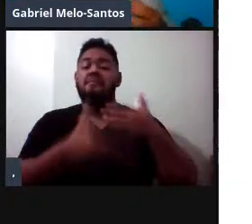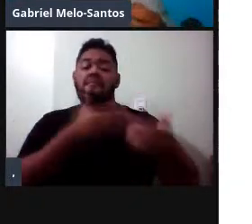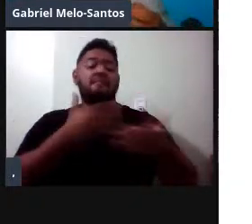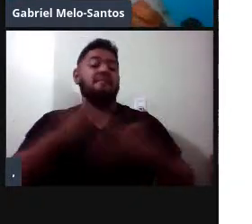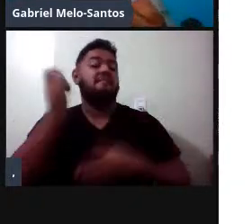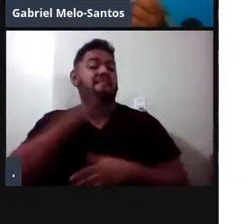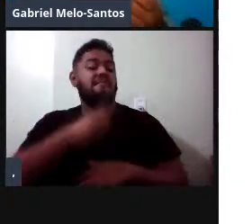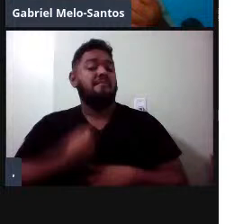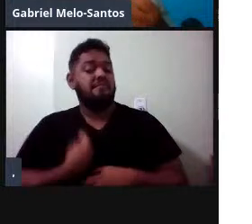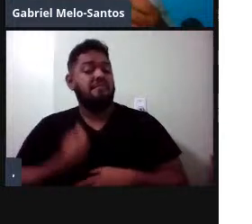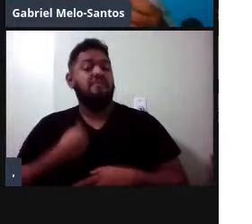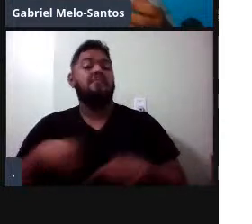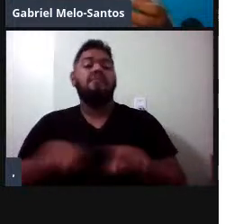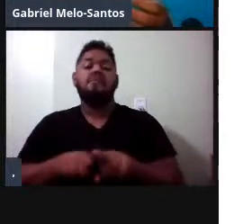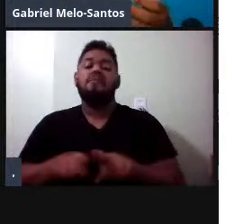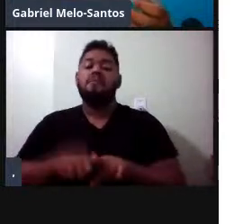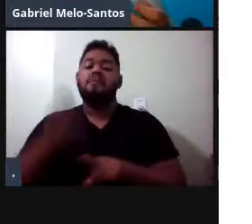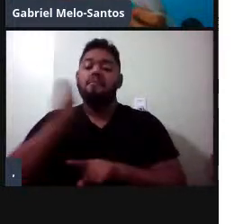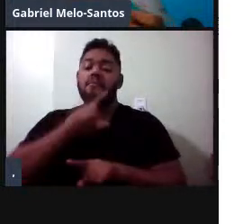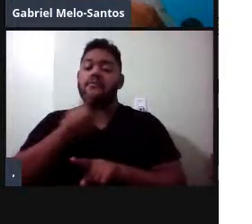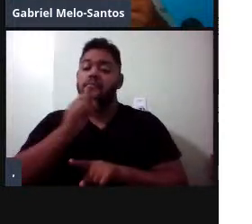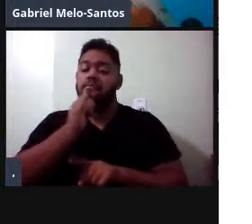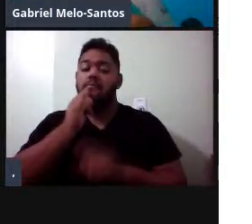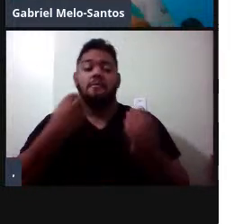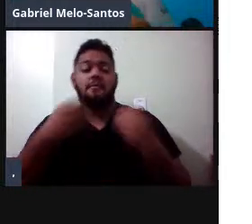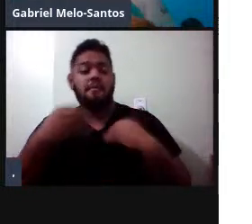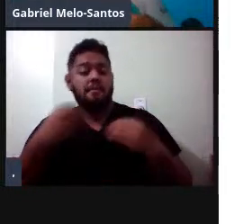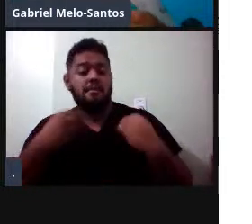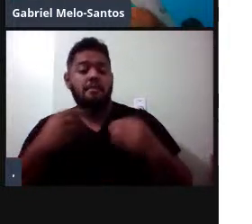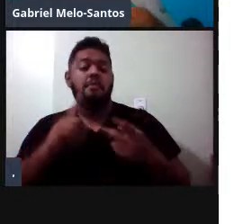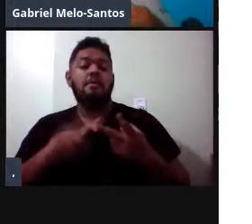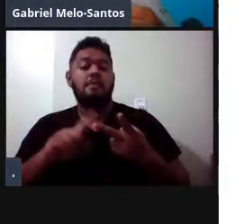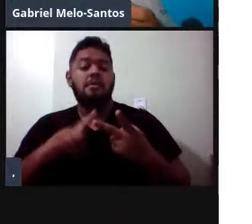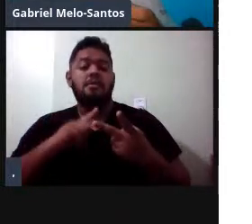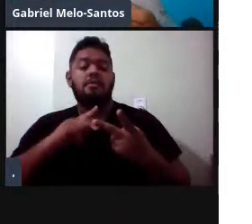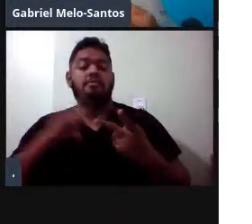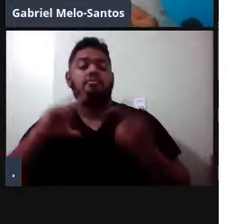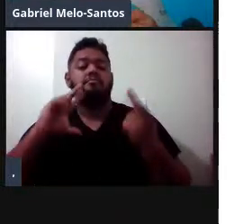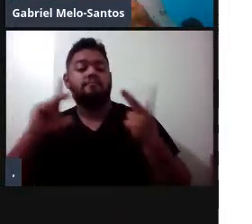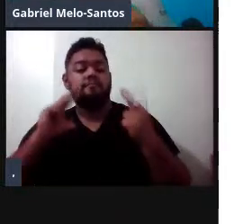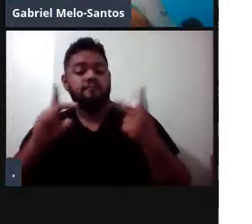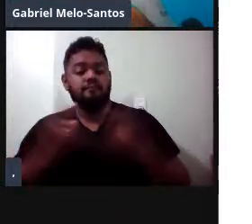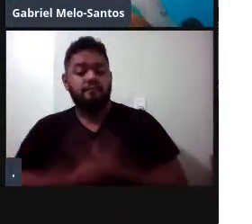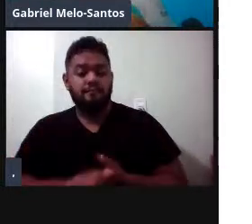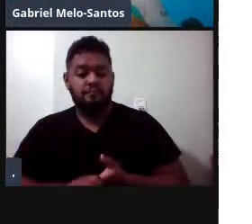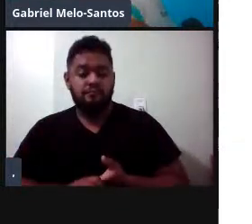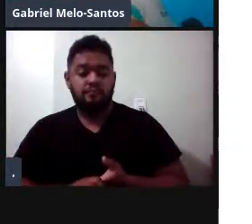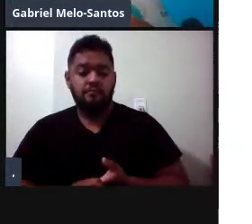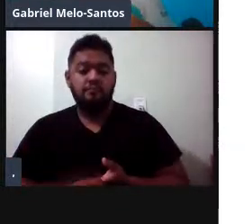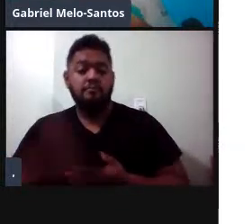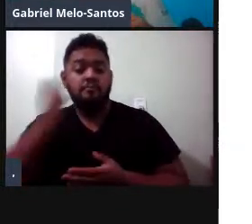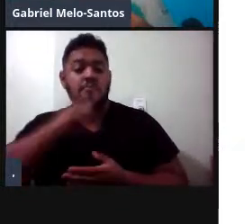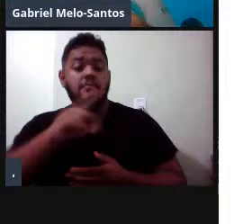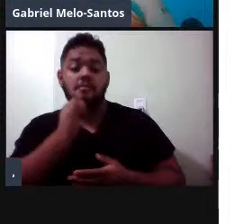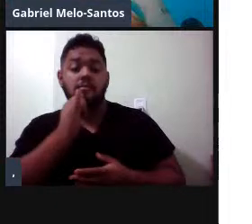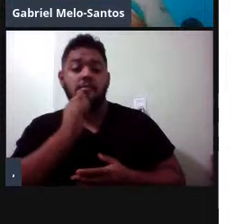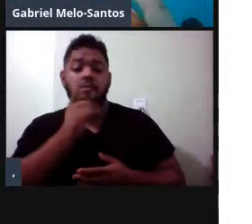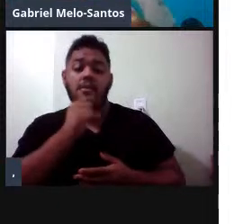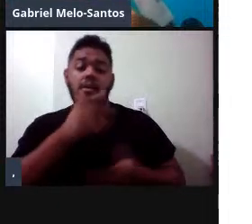Eles são animais extremamente flexíveis. Eles têm uma dentição diferenciada. Eles conseguem entrar na floresta lagada.